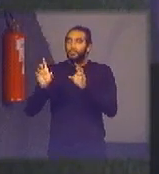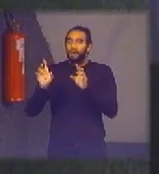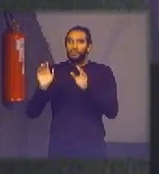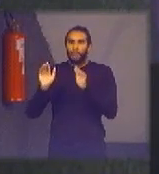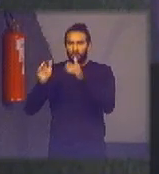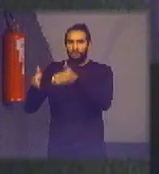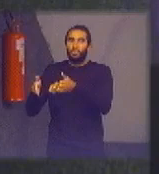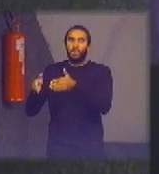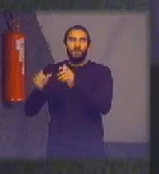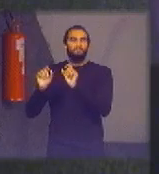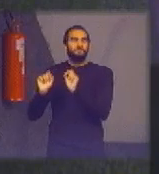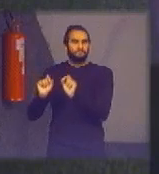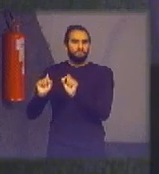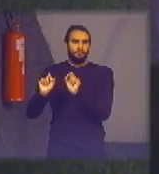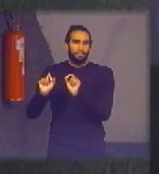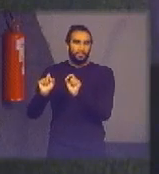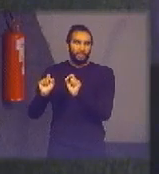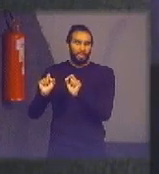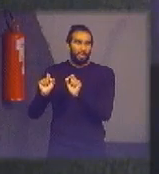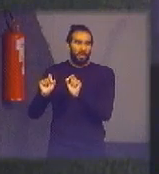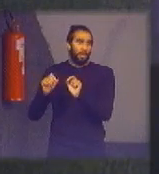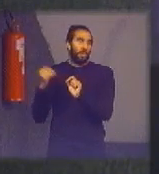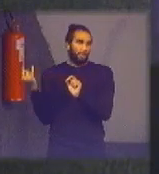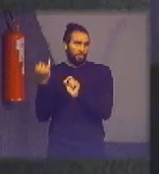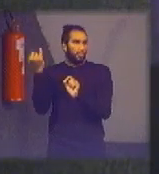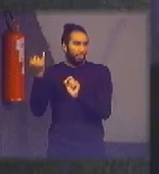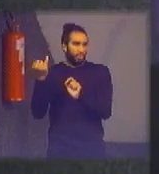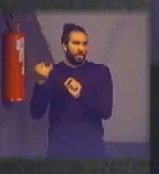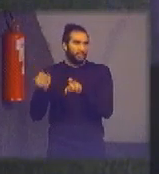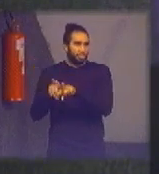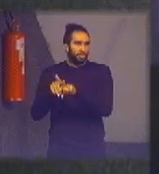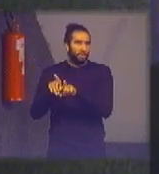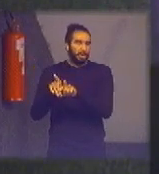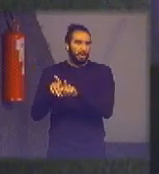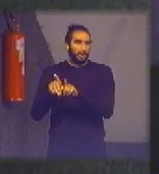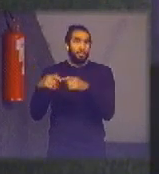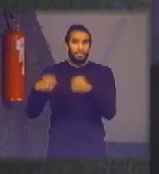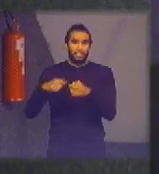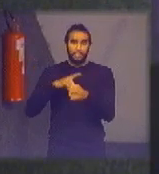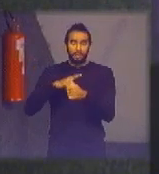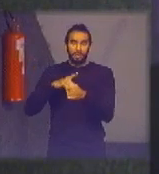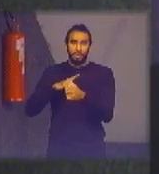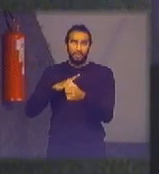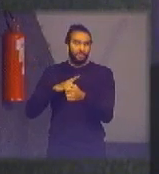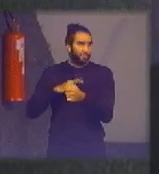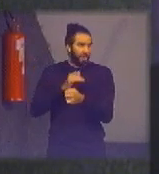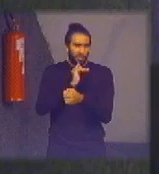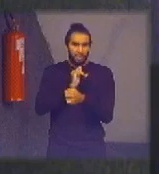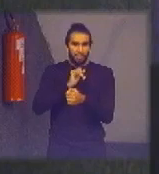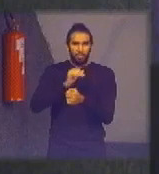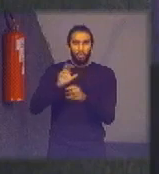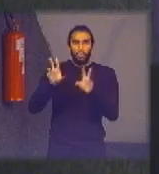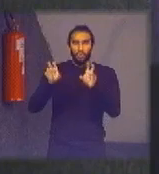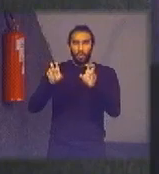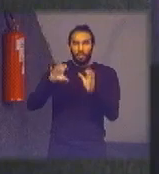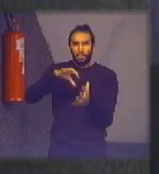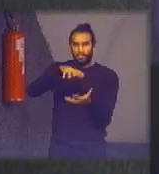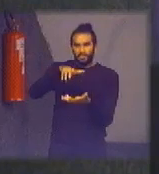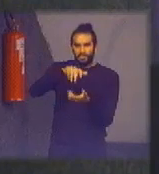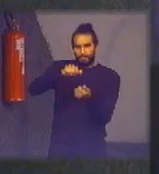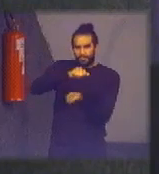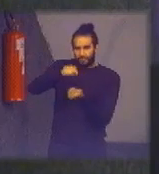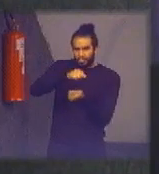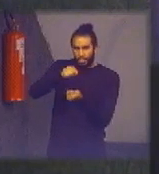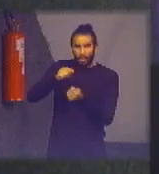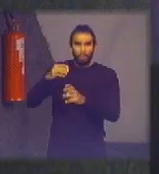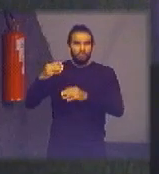ela seja das mais contundentes e relevantes e capazes de catapultar a temática de sustentabilidade nos próximos meses